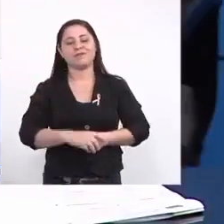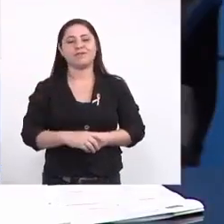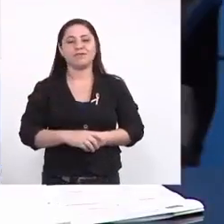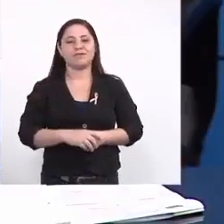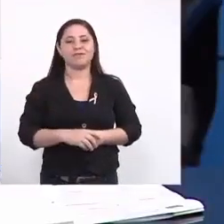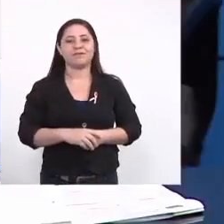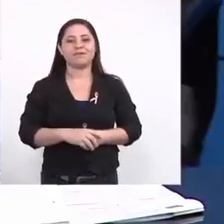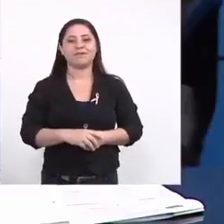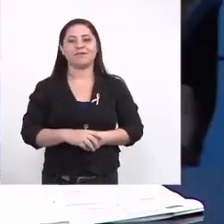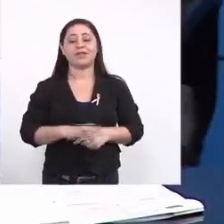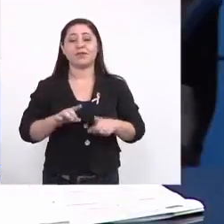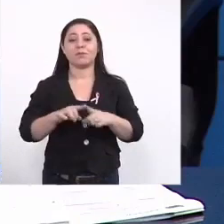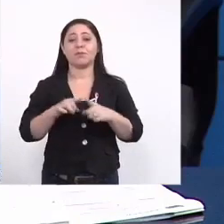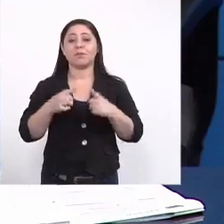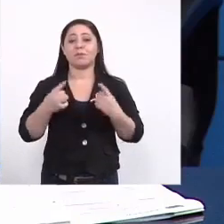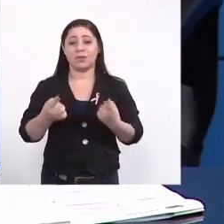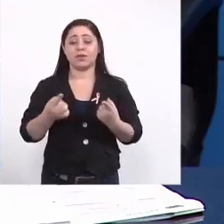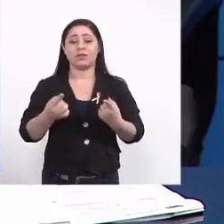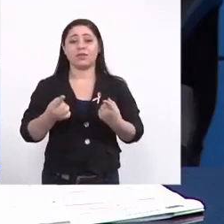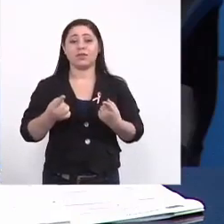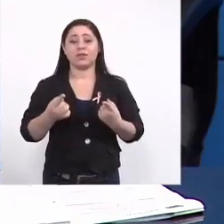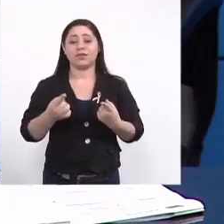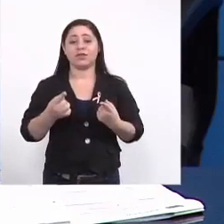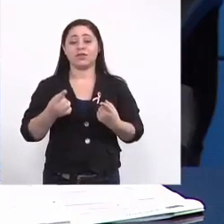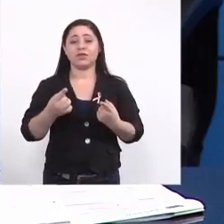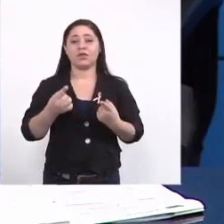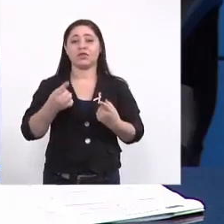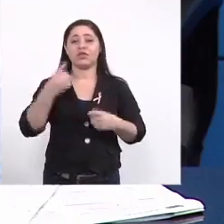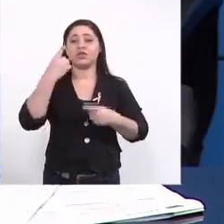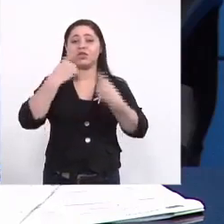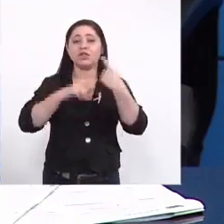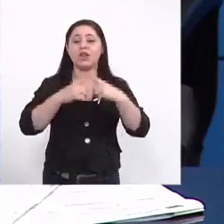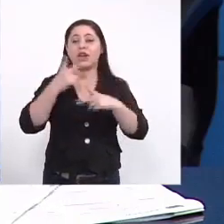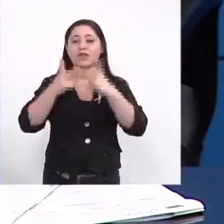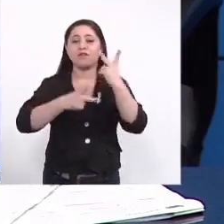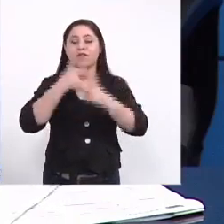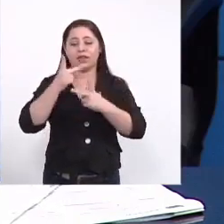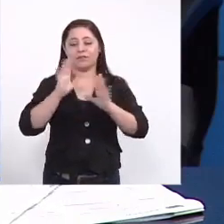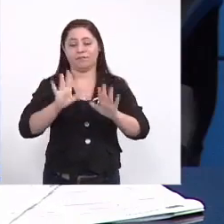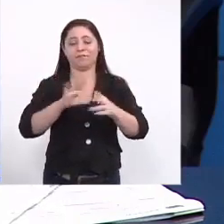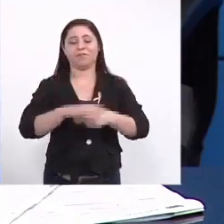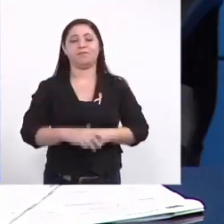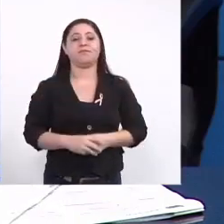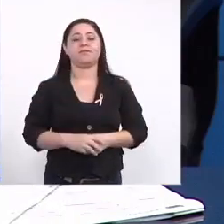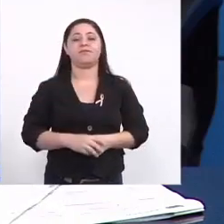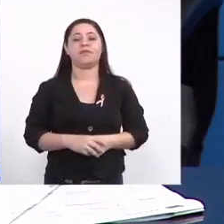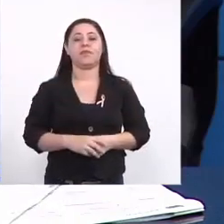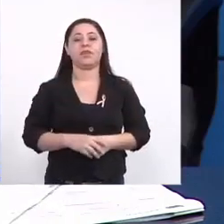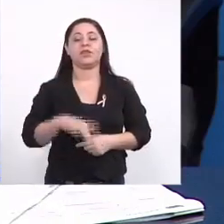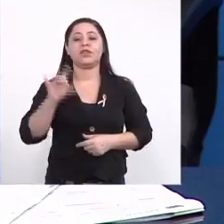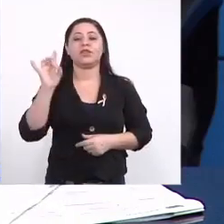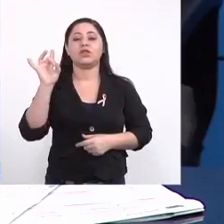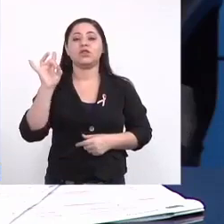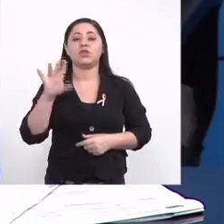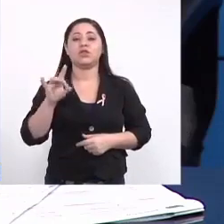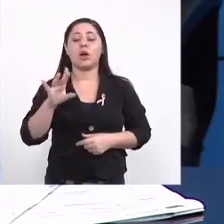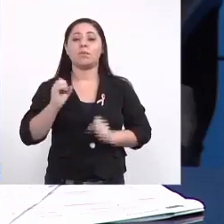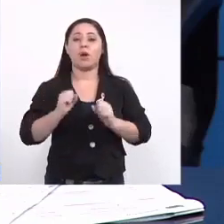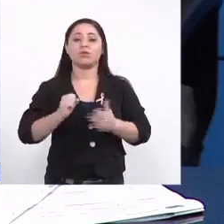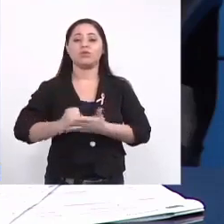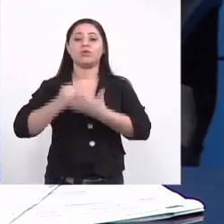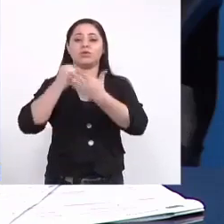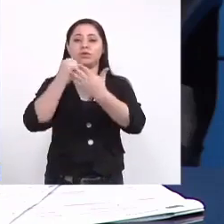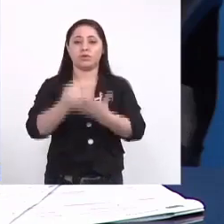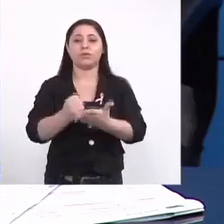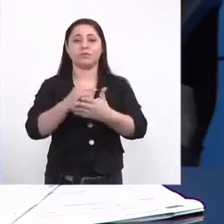mas o ditado popular diz isso e nós podemos contribuir